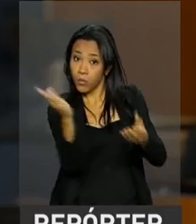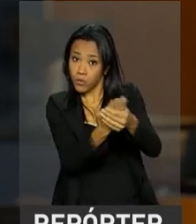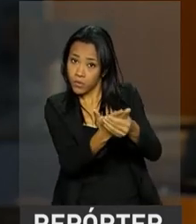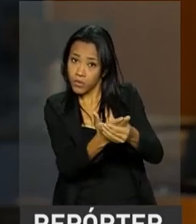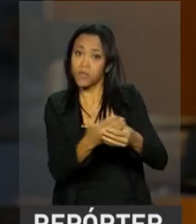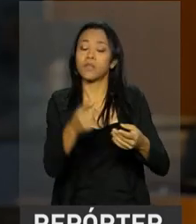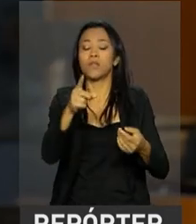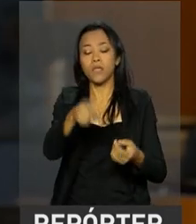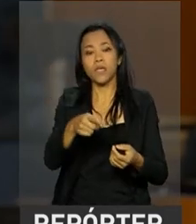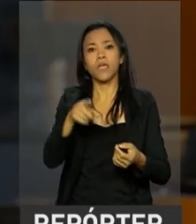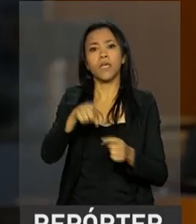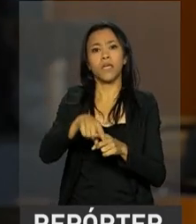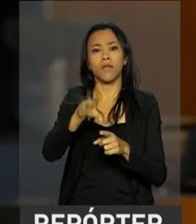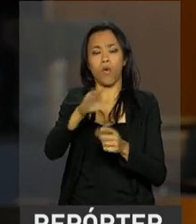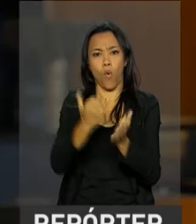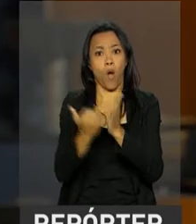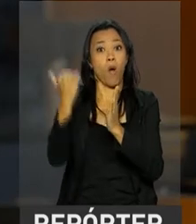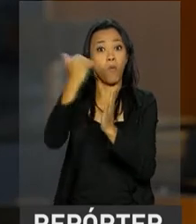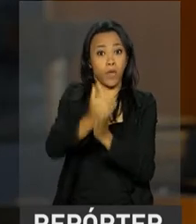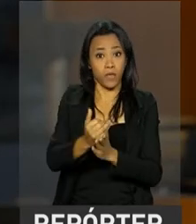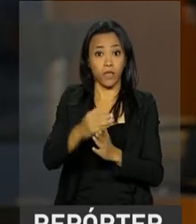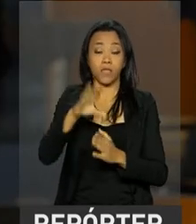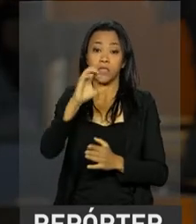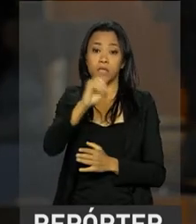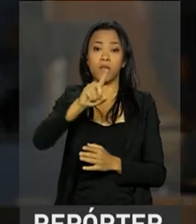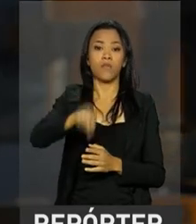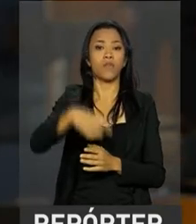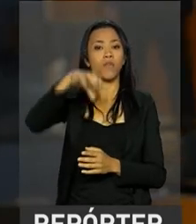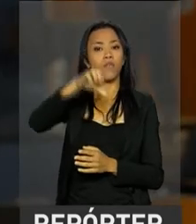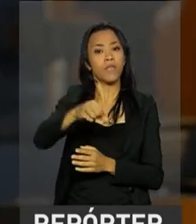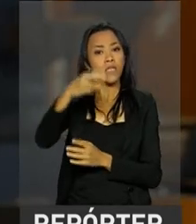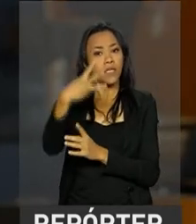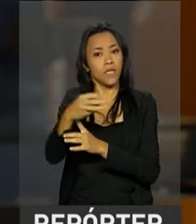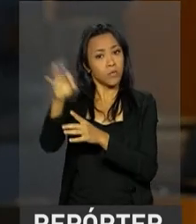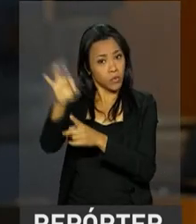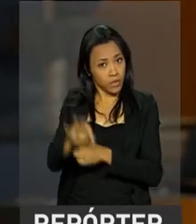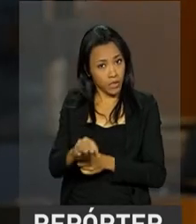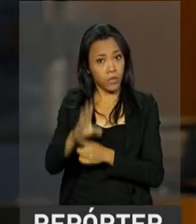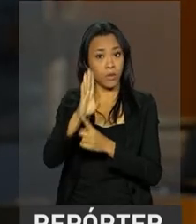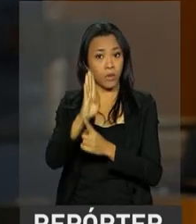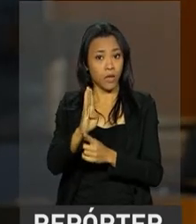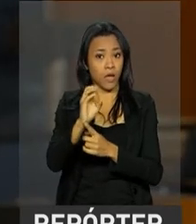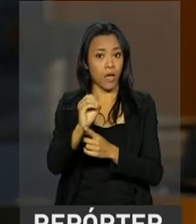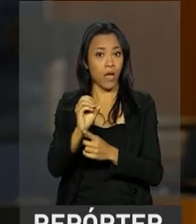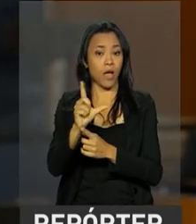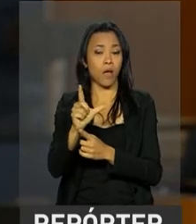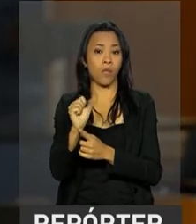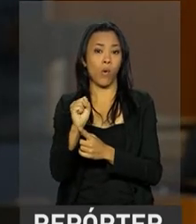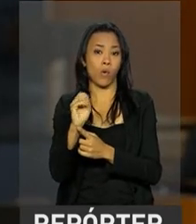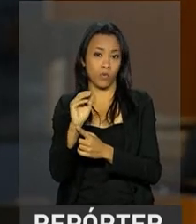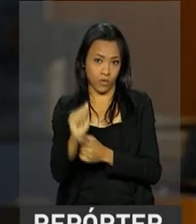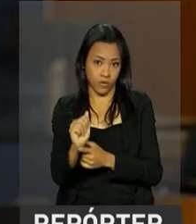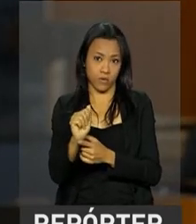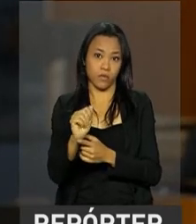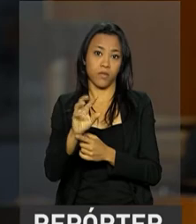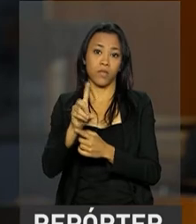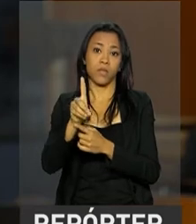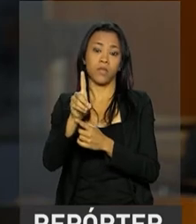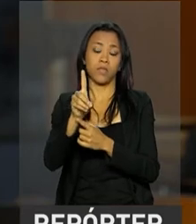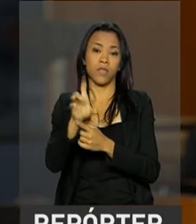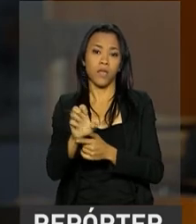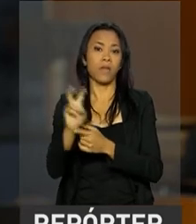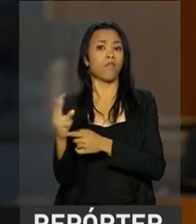fechou em alta de 0,93% aos 67.136 pontos, o maior